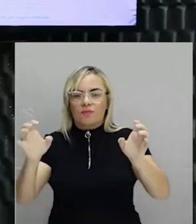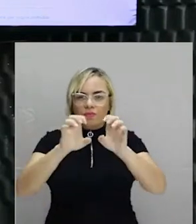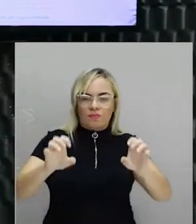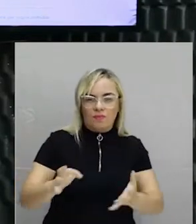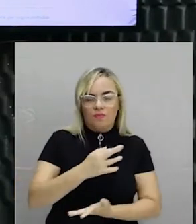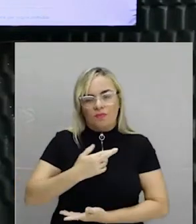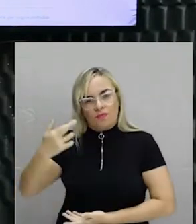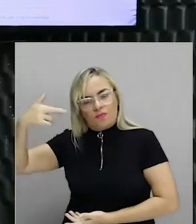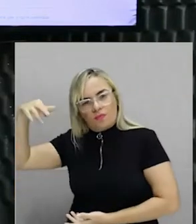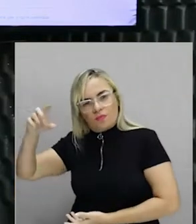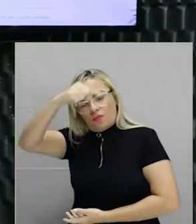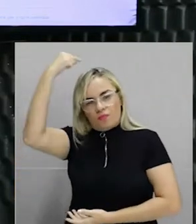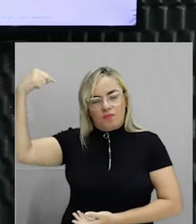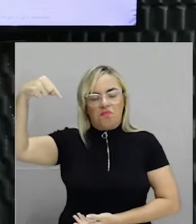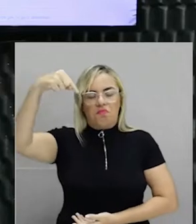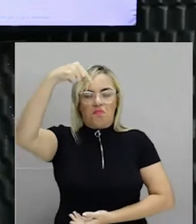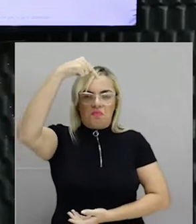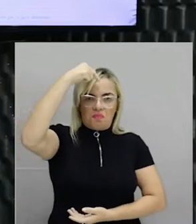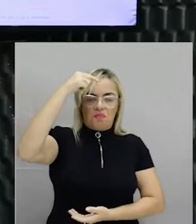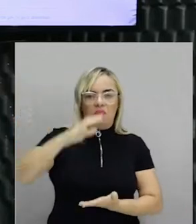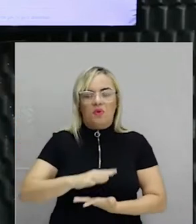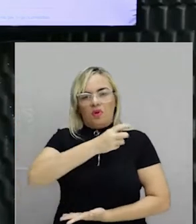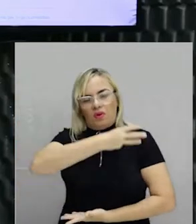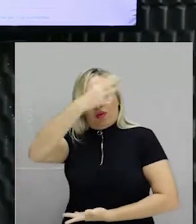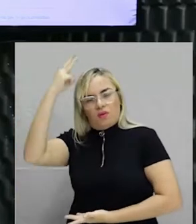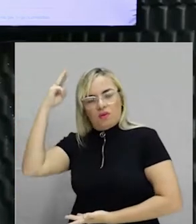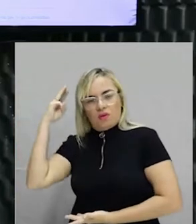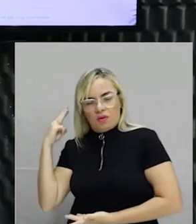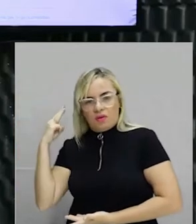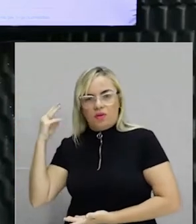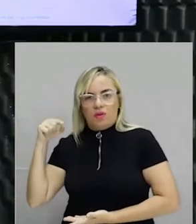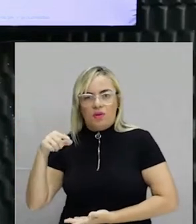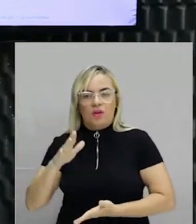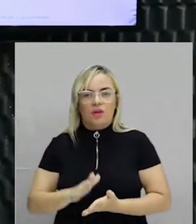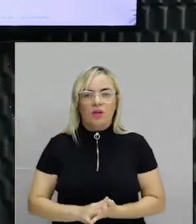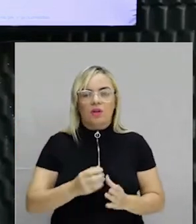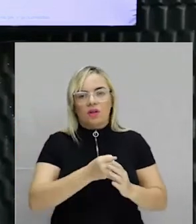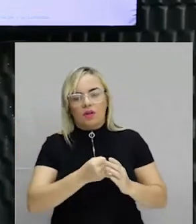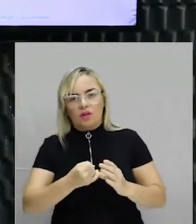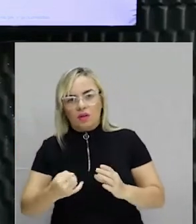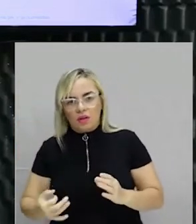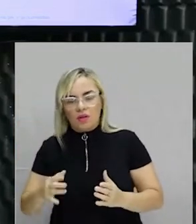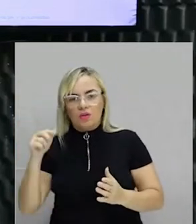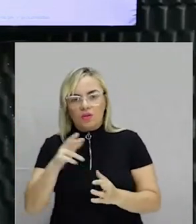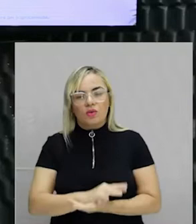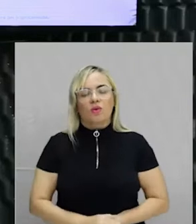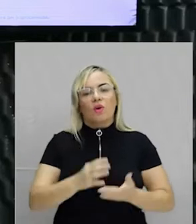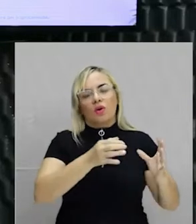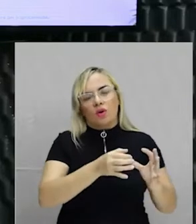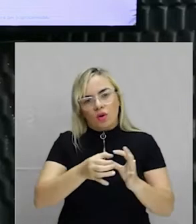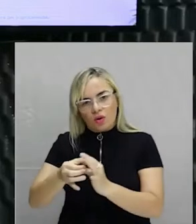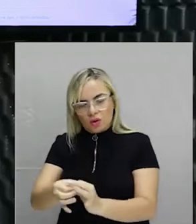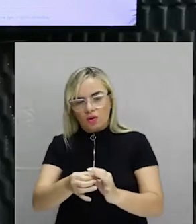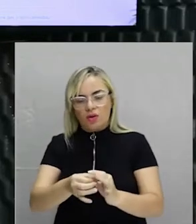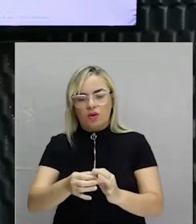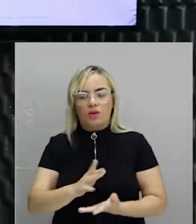religiosa de um santo ou da Virgem Maria, a qual a ordem religiosa é ligada, traduzindo em língua de